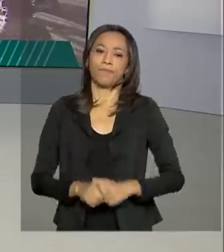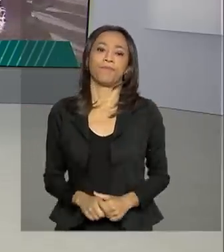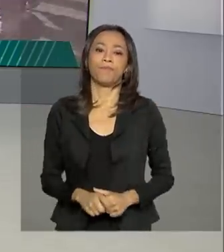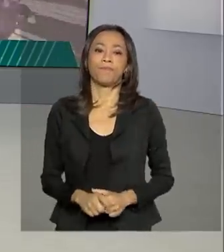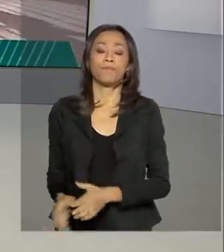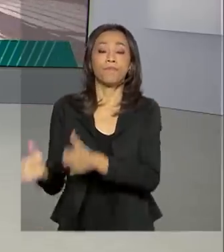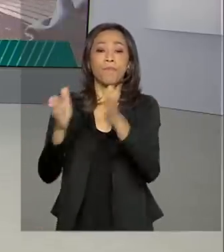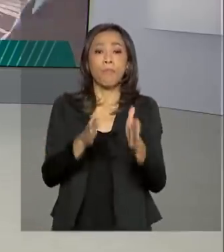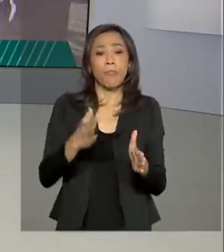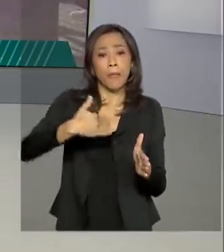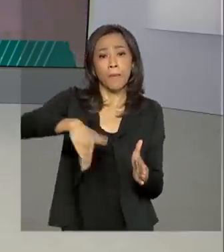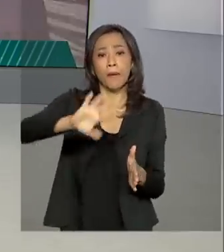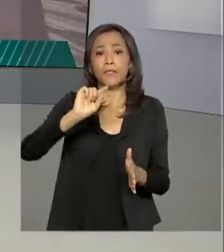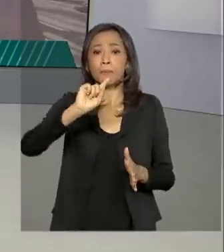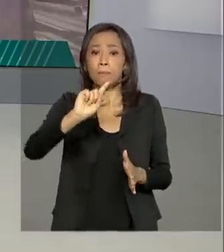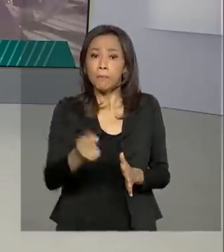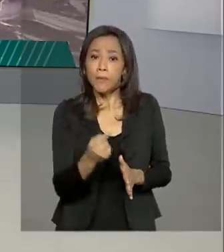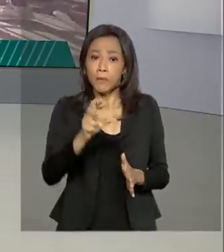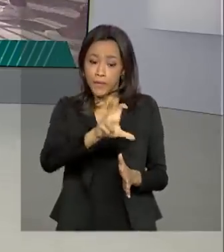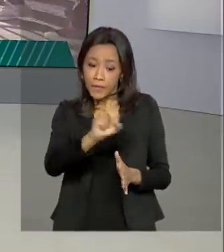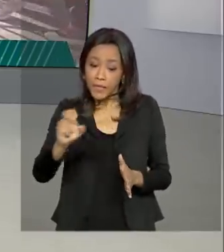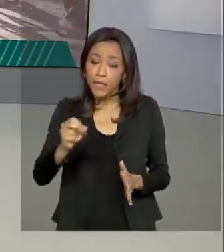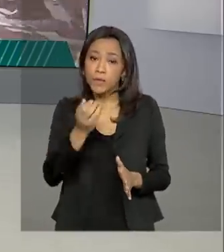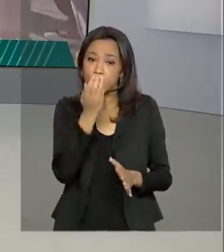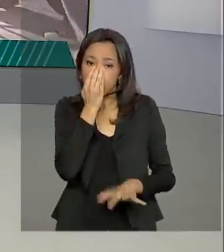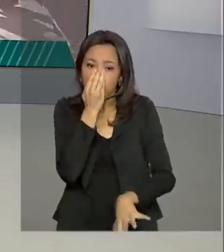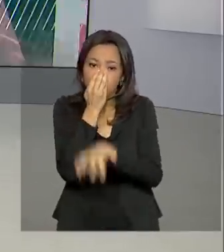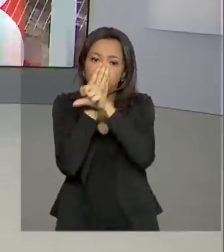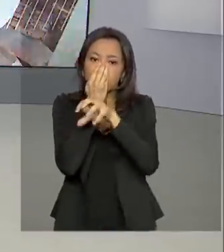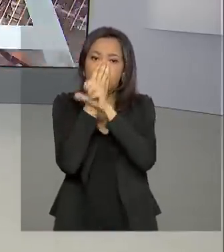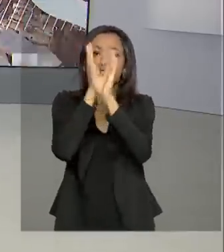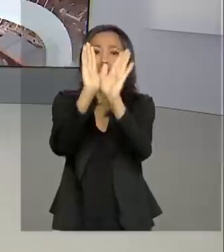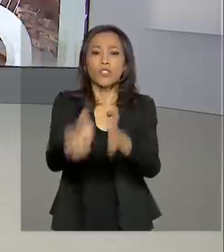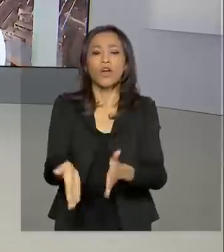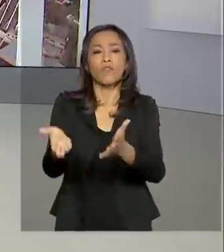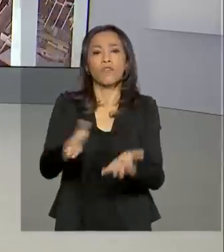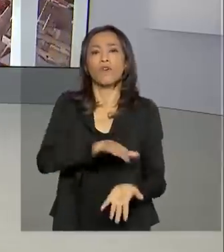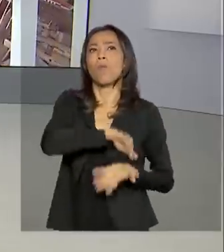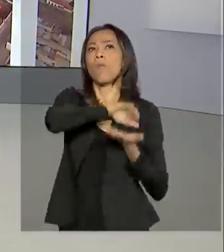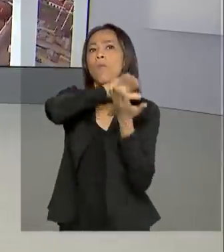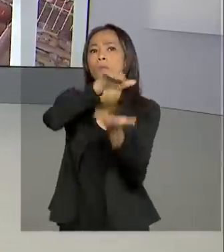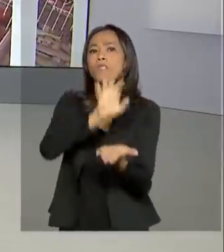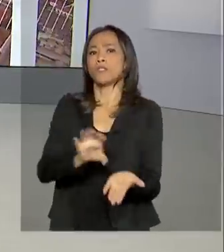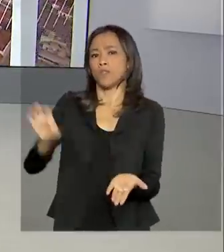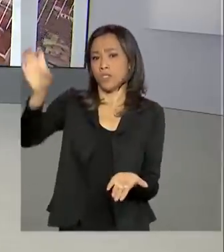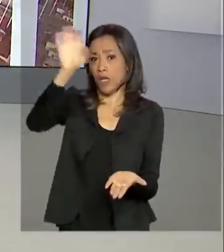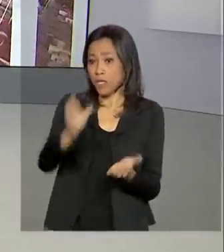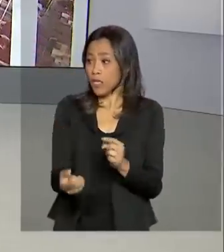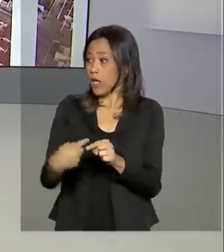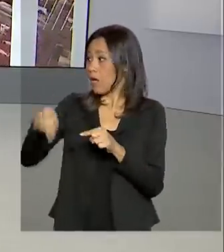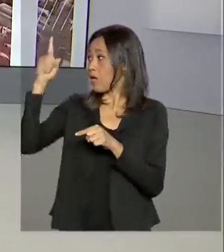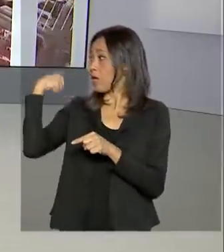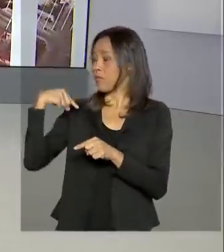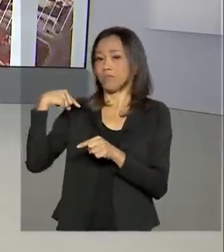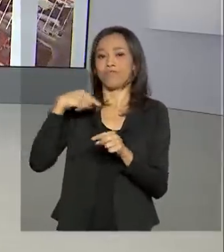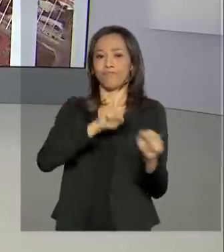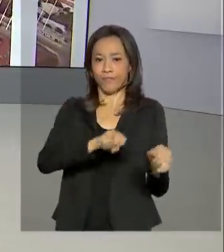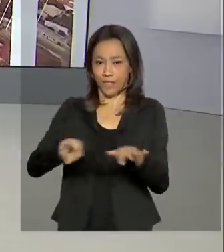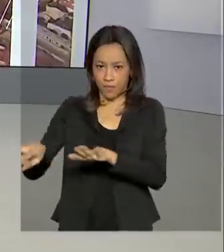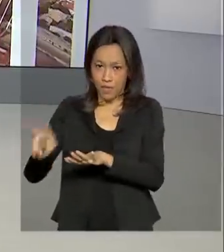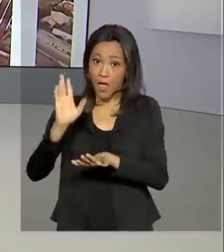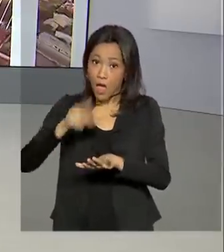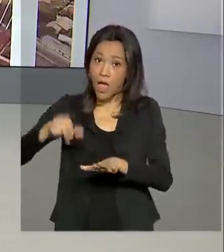Mais de 1.500 ventiladores pulmonares foram entregues aos estados só na última semana. Os dados são do balanço